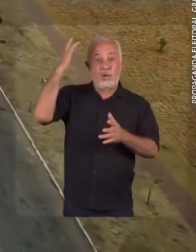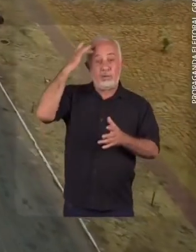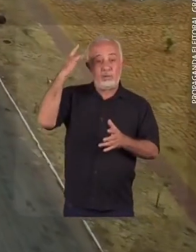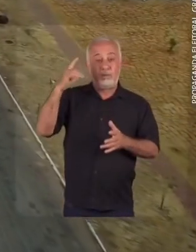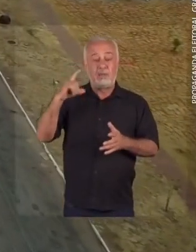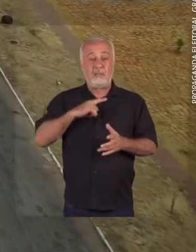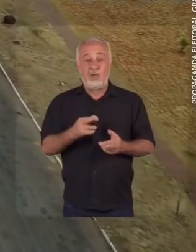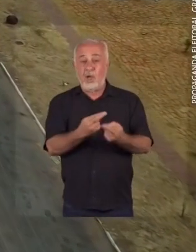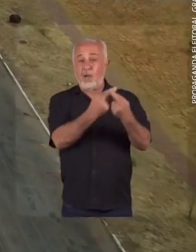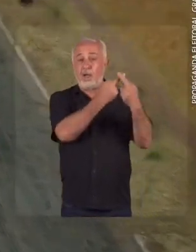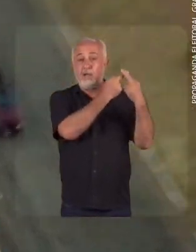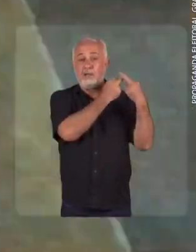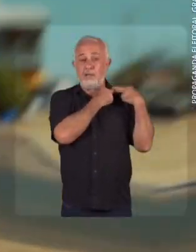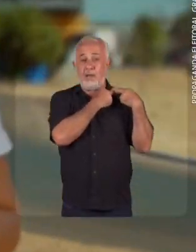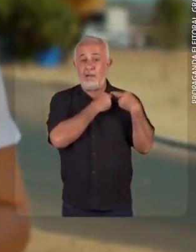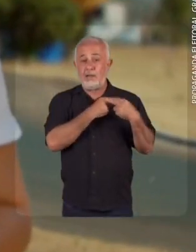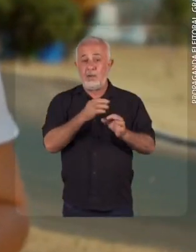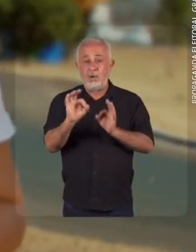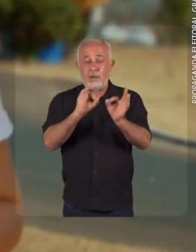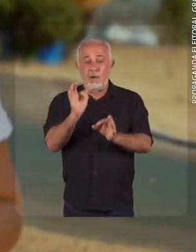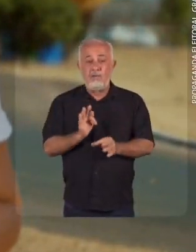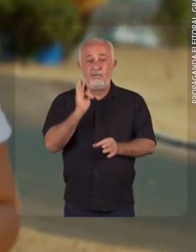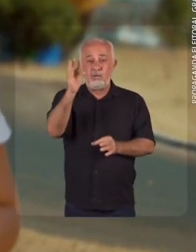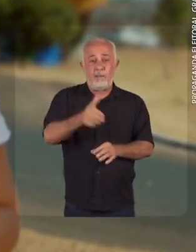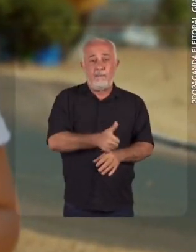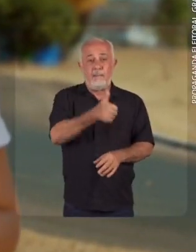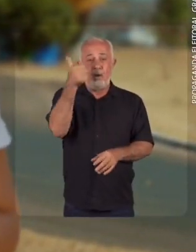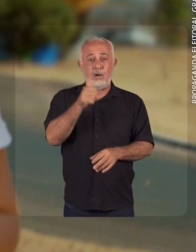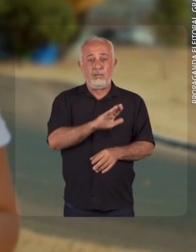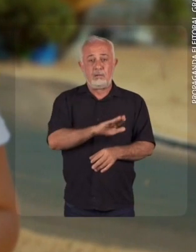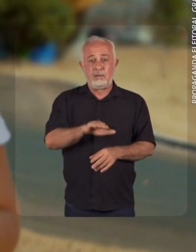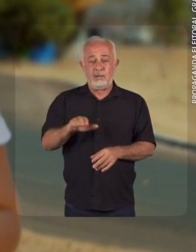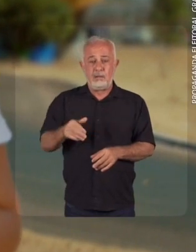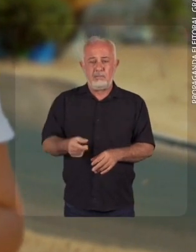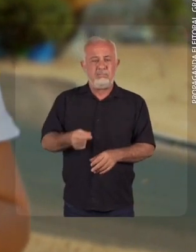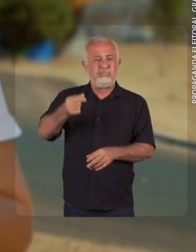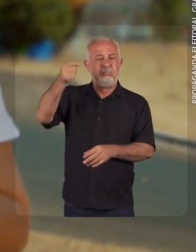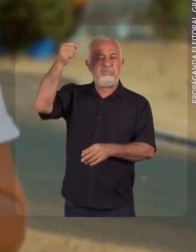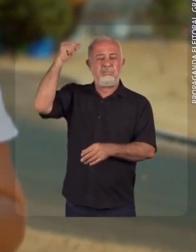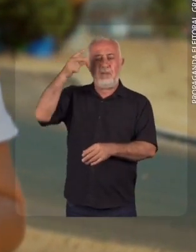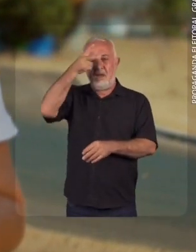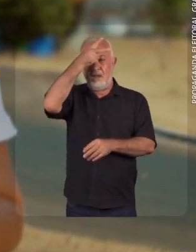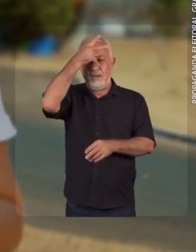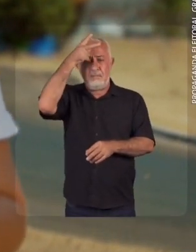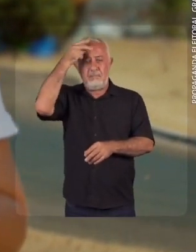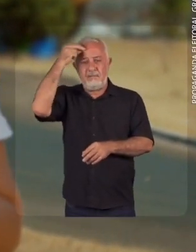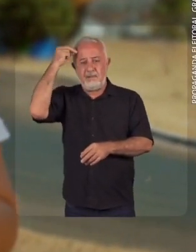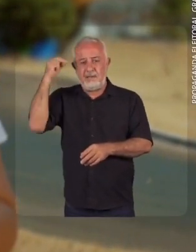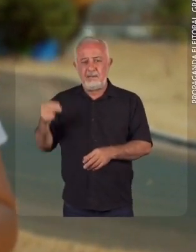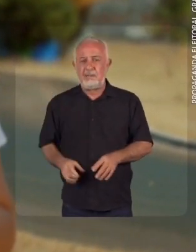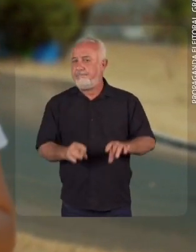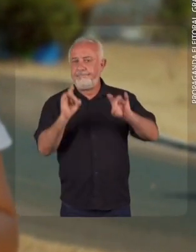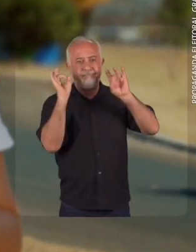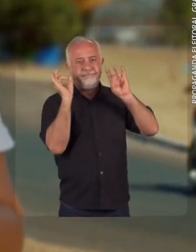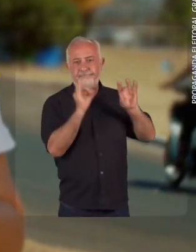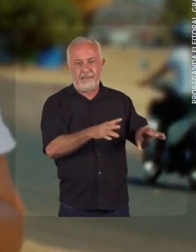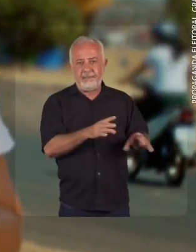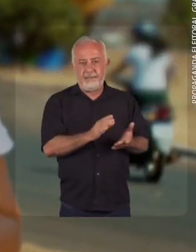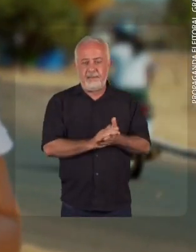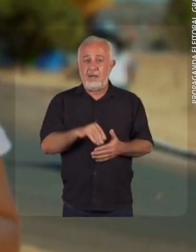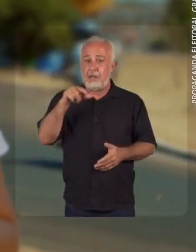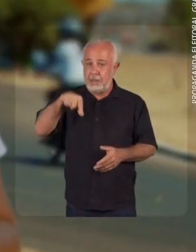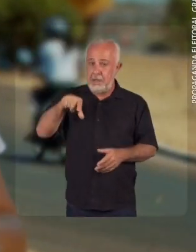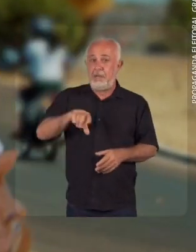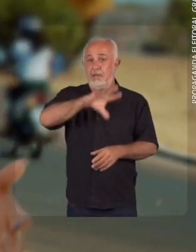Nós, adultos, temos a obrigação de deixar um futuro melhor para nossas crianças, coisa que há muito tempo a Prefeitura de Palmas está